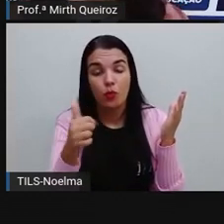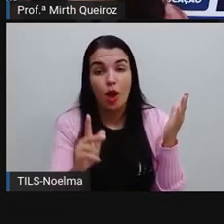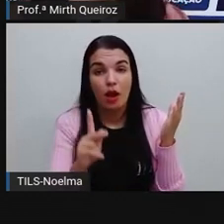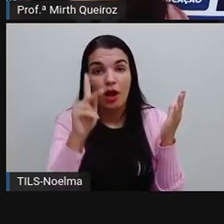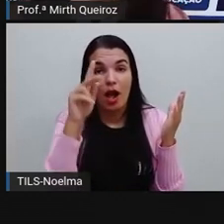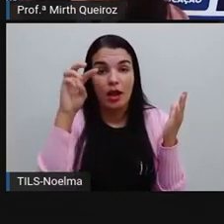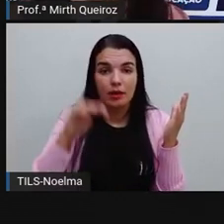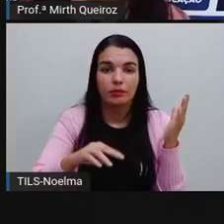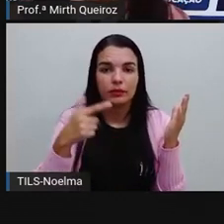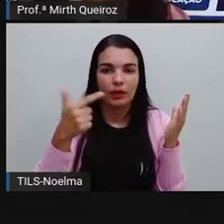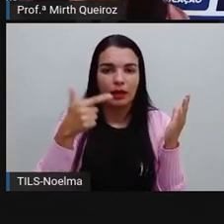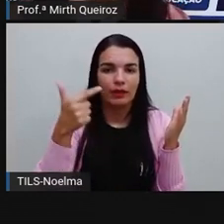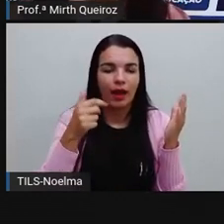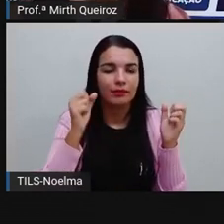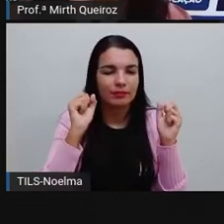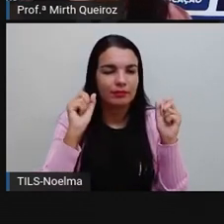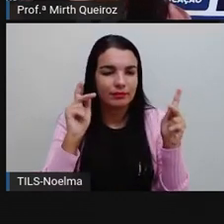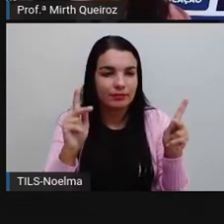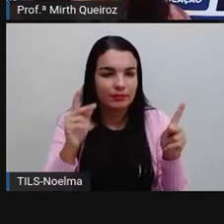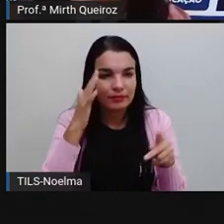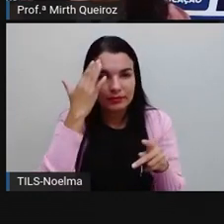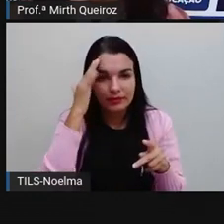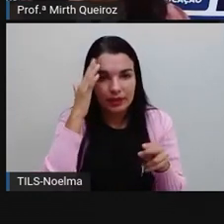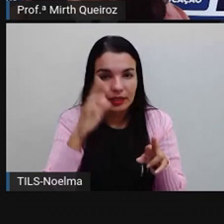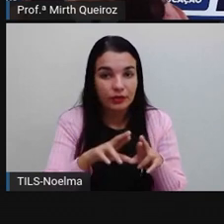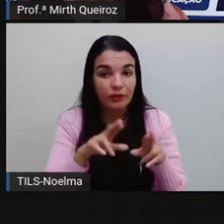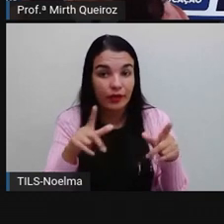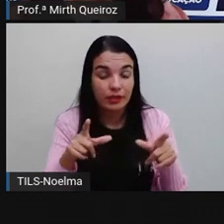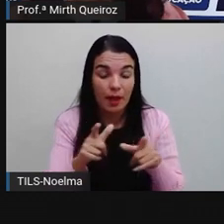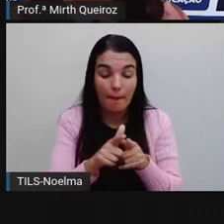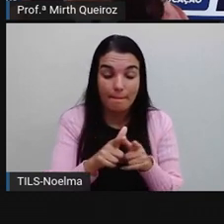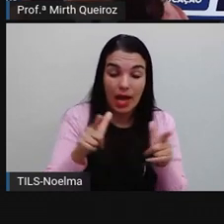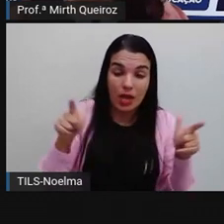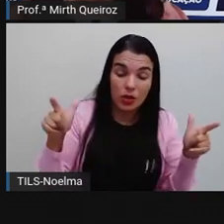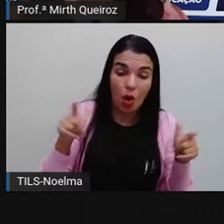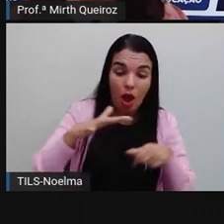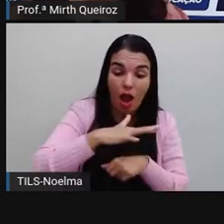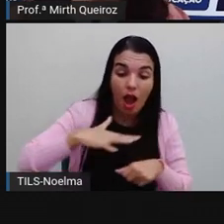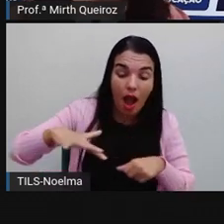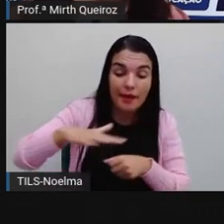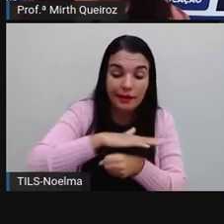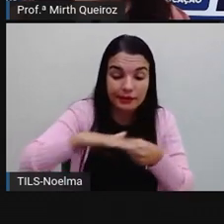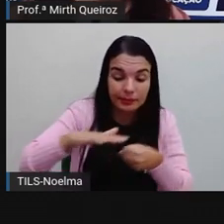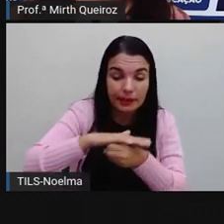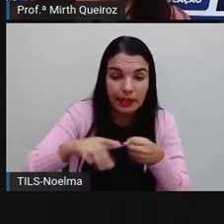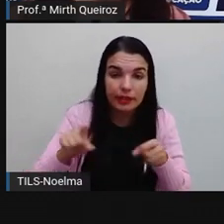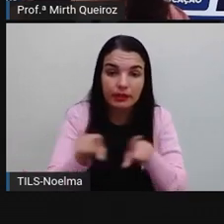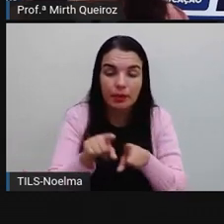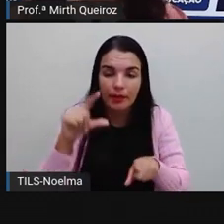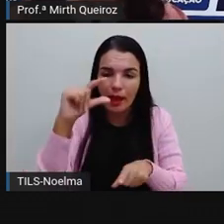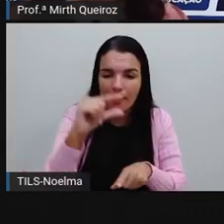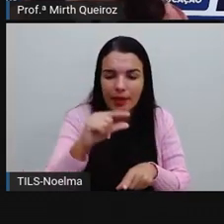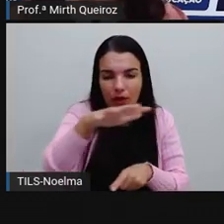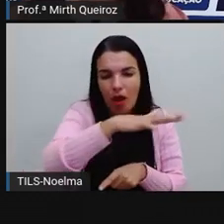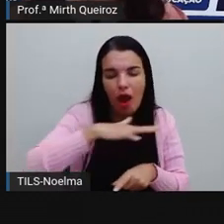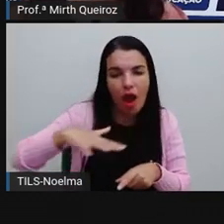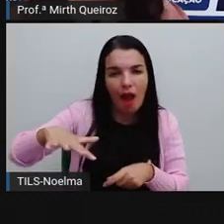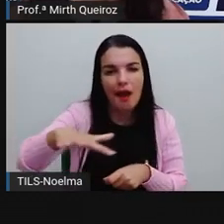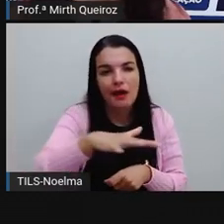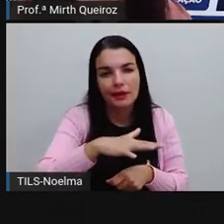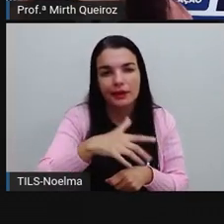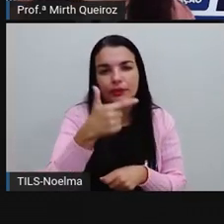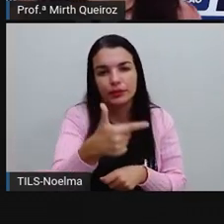quilômetros quadrados, né? A diferença entre a maior área desmatada e a menor área desmatada.